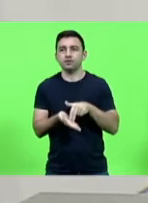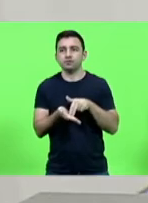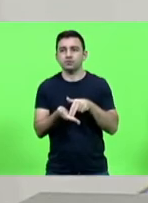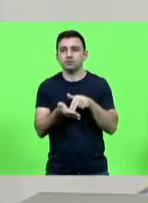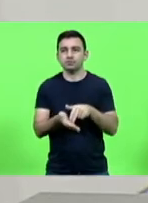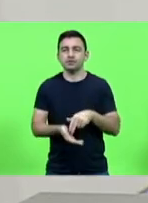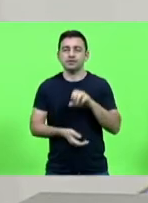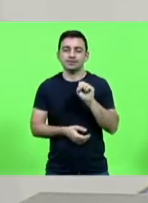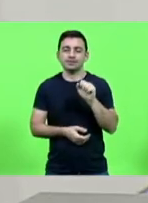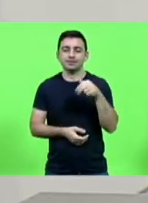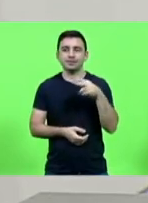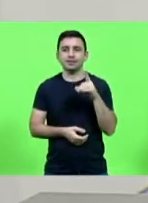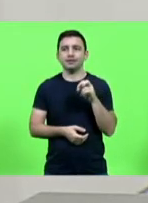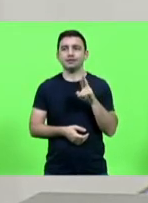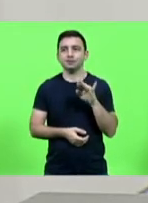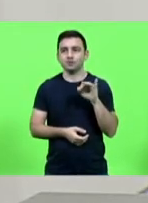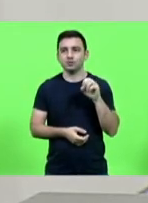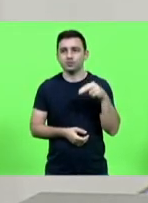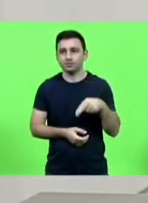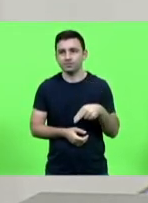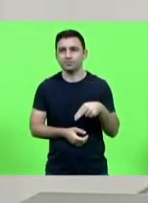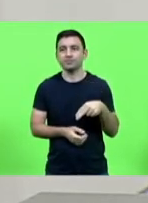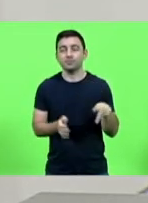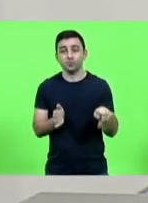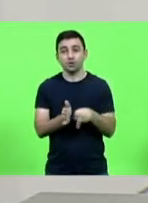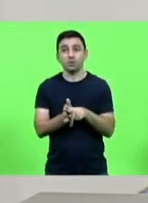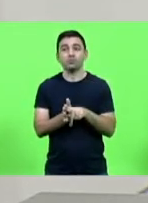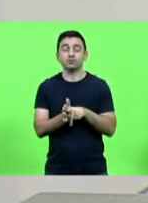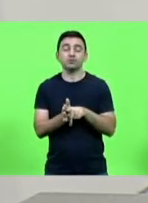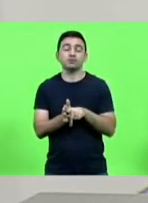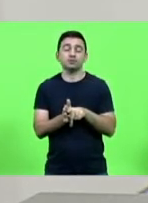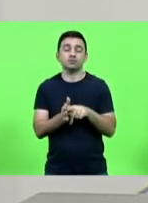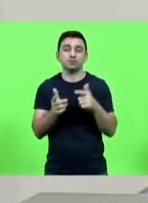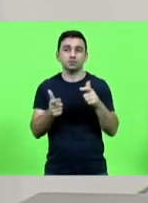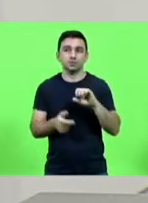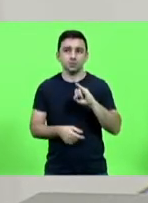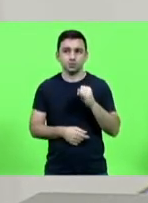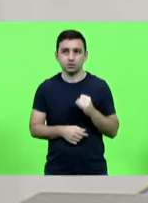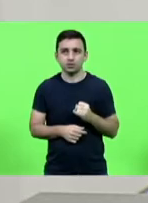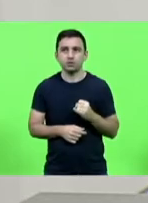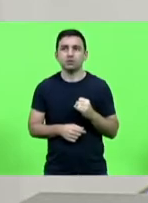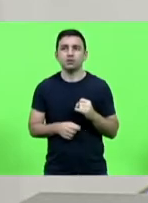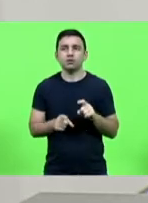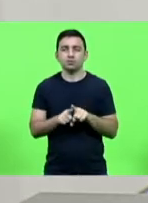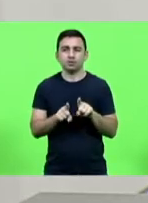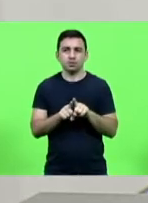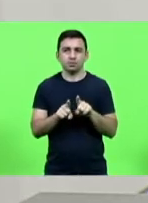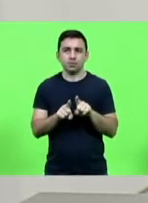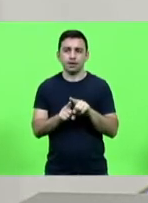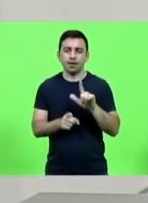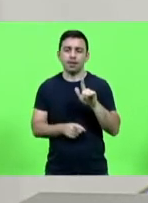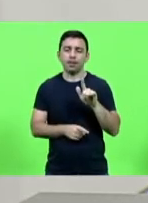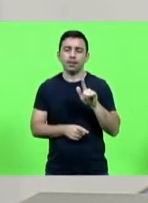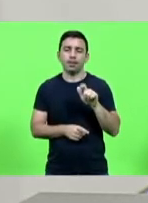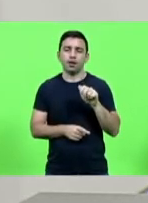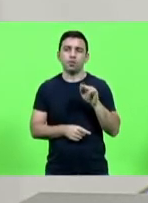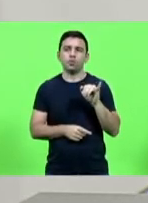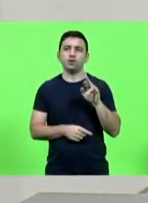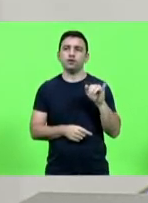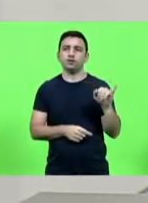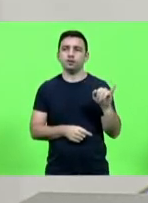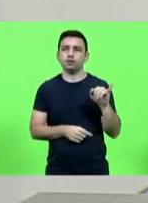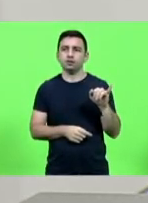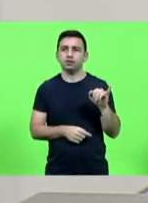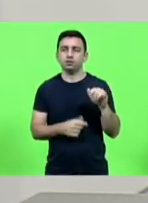Sanderson de Jesus aqui de São José nosso querido amigo o vereador Lauri Alves dos Santos de